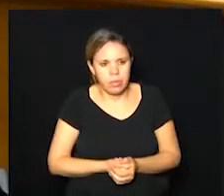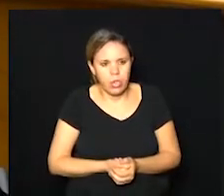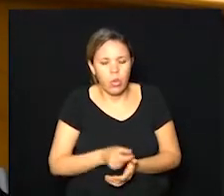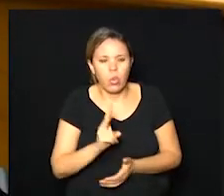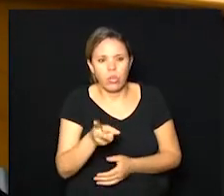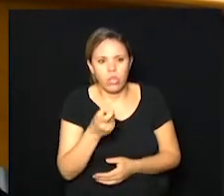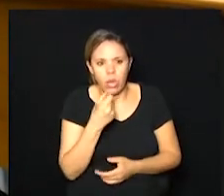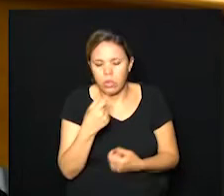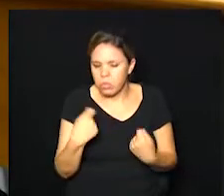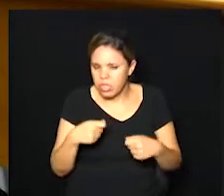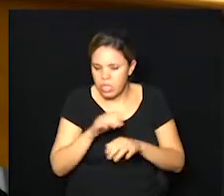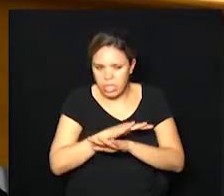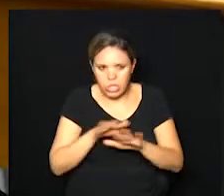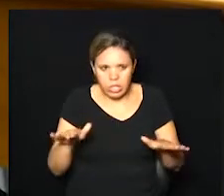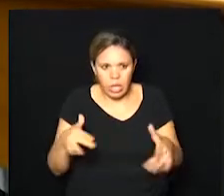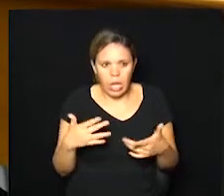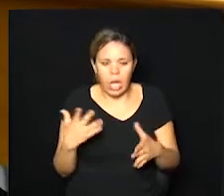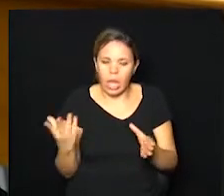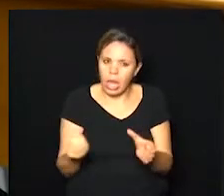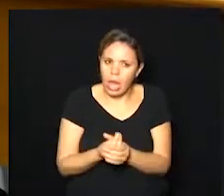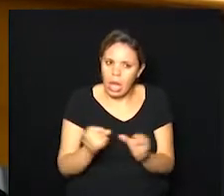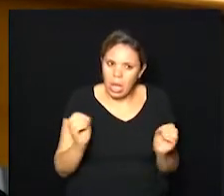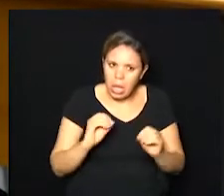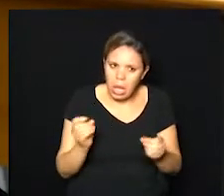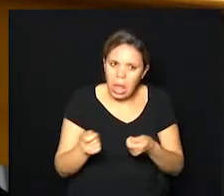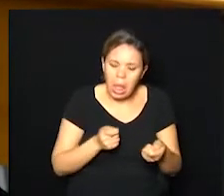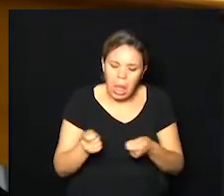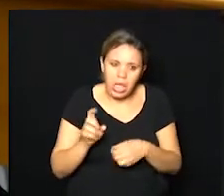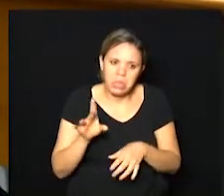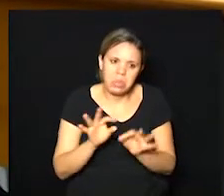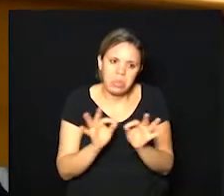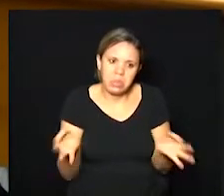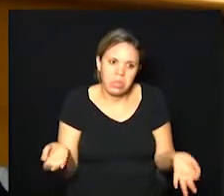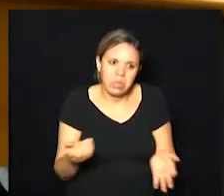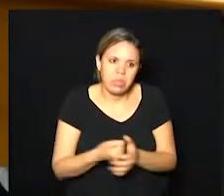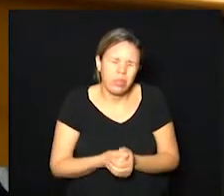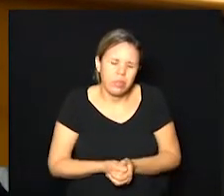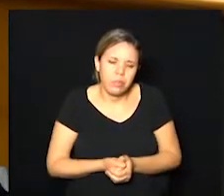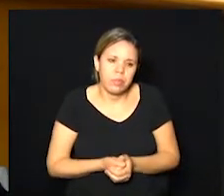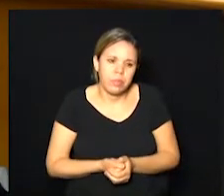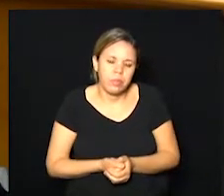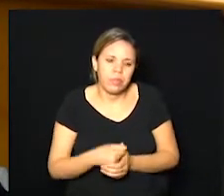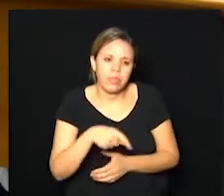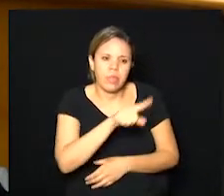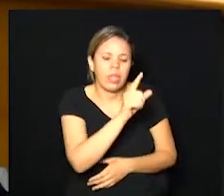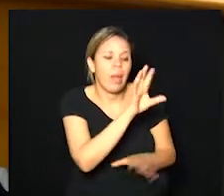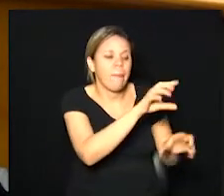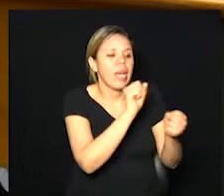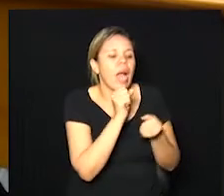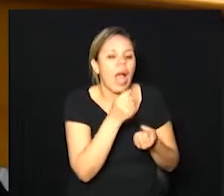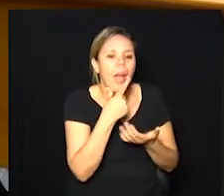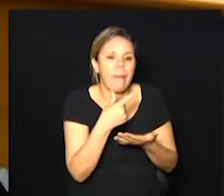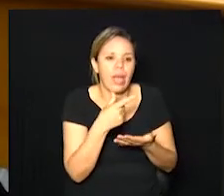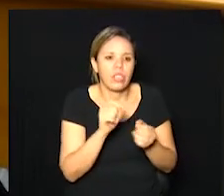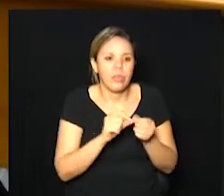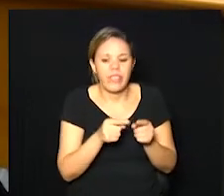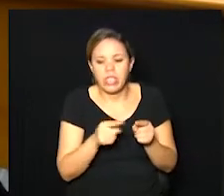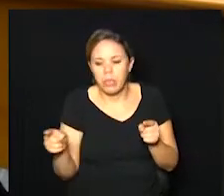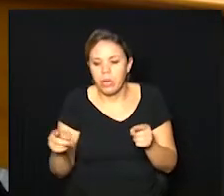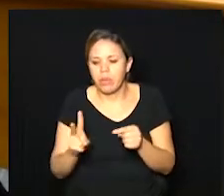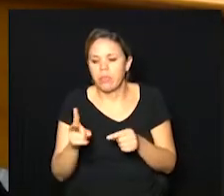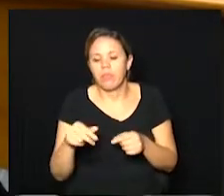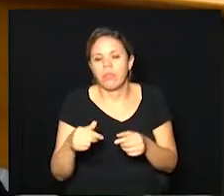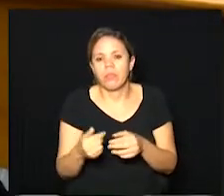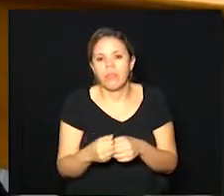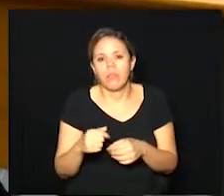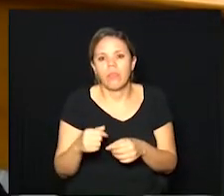que não precisam nada adicional nenhum controle simplesmente ir lá pegar remédio que eles possam fazer por um período mais longo